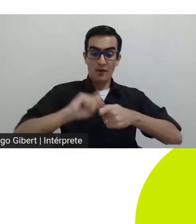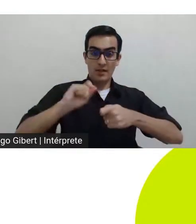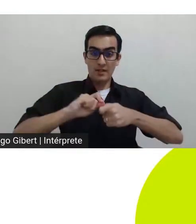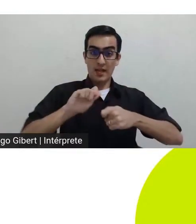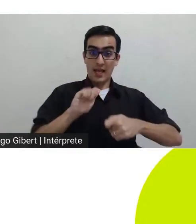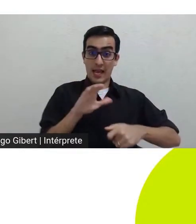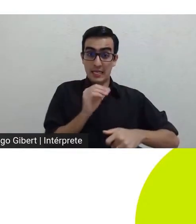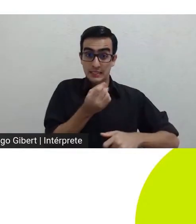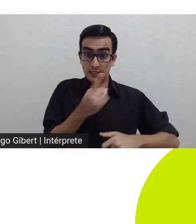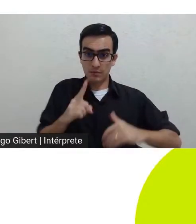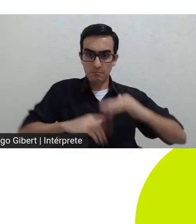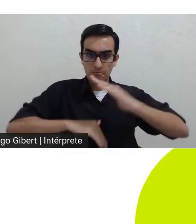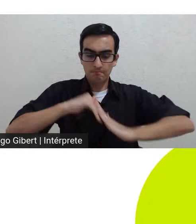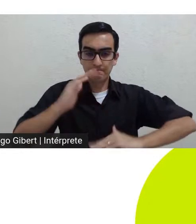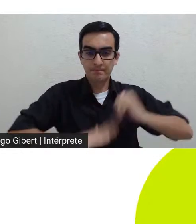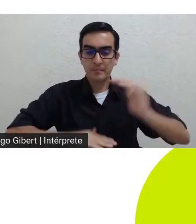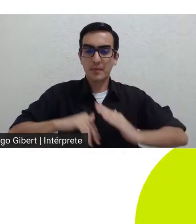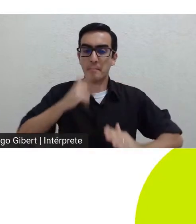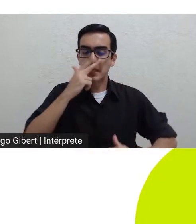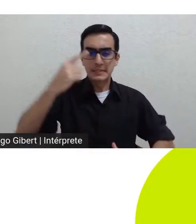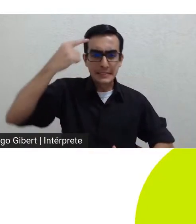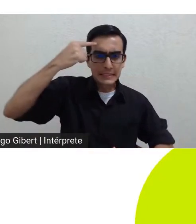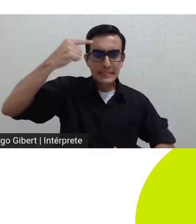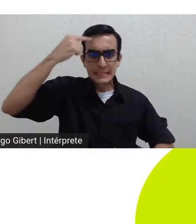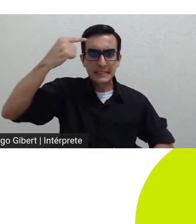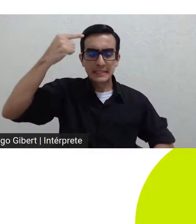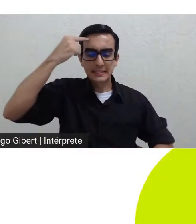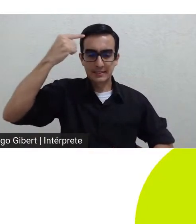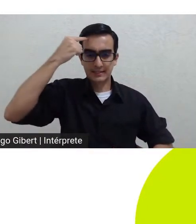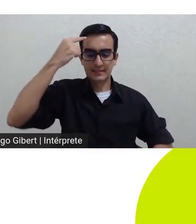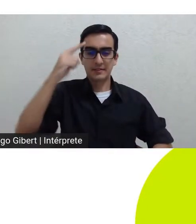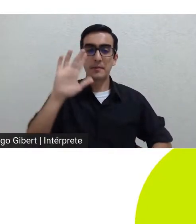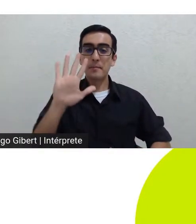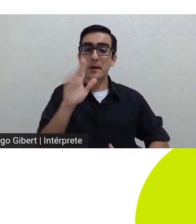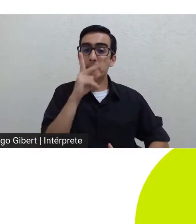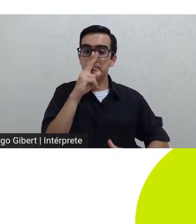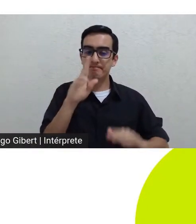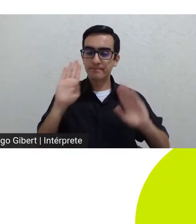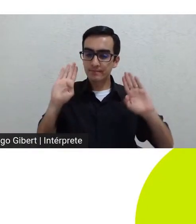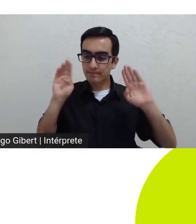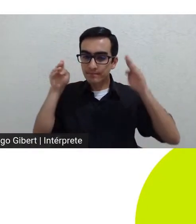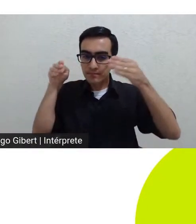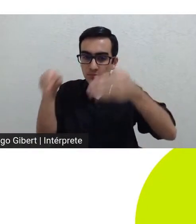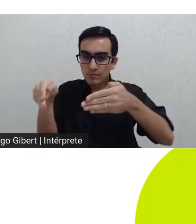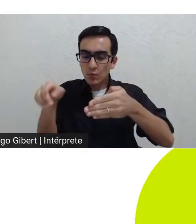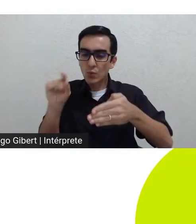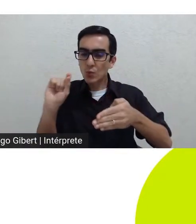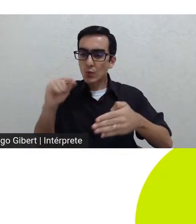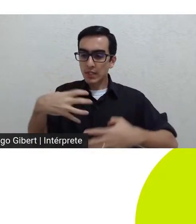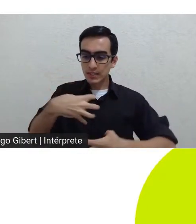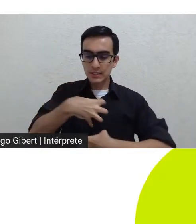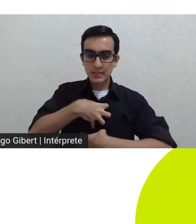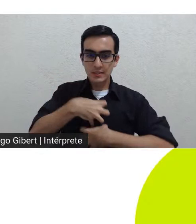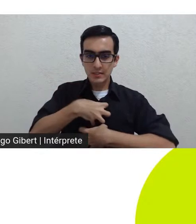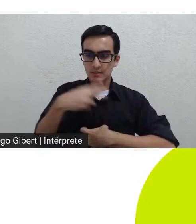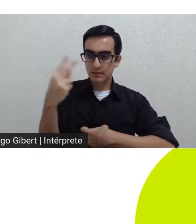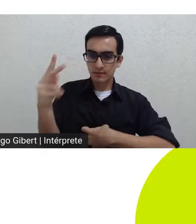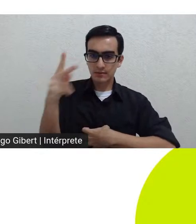obsessão, mas diz respeito a peculiaridades dos sintomas obsessivos.